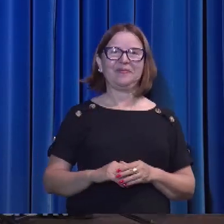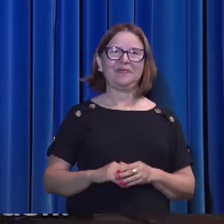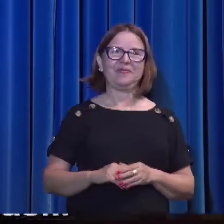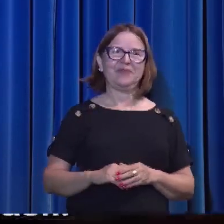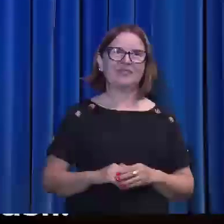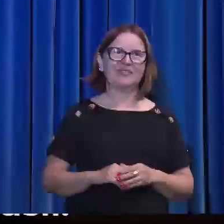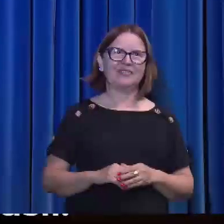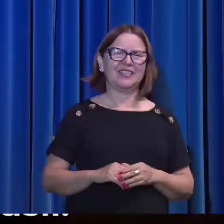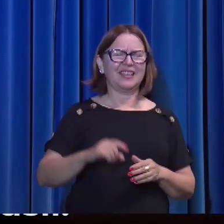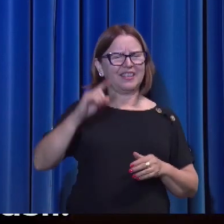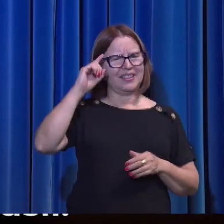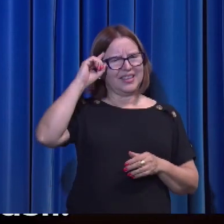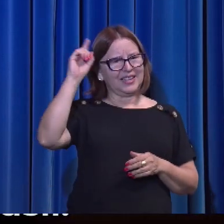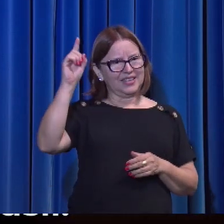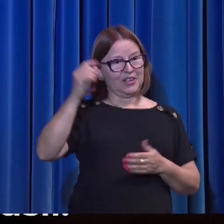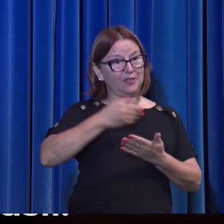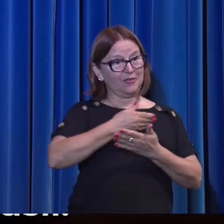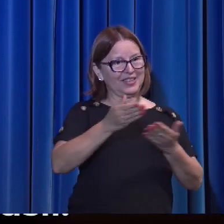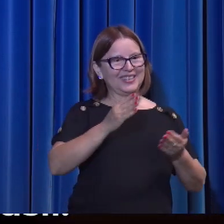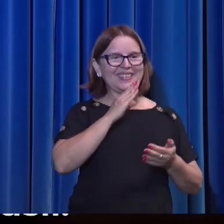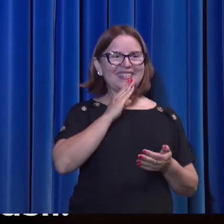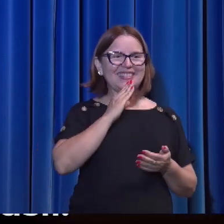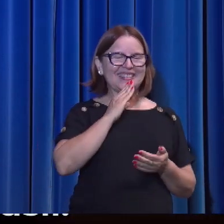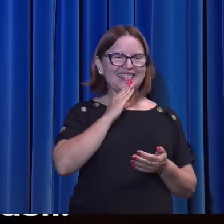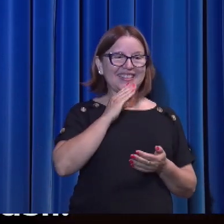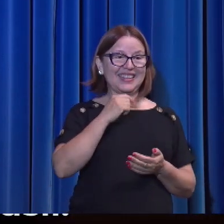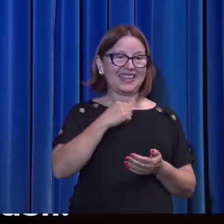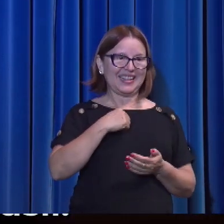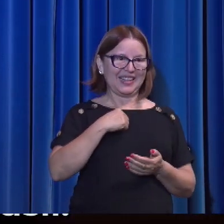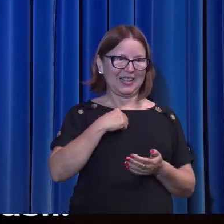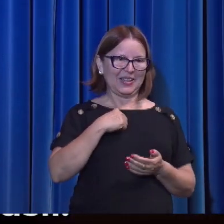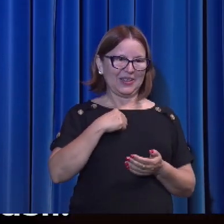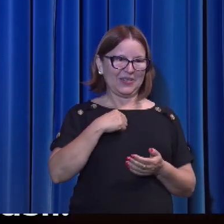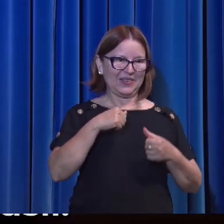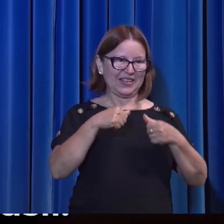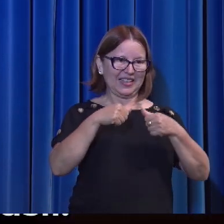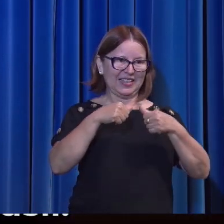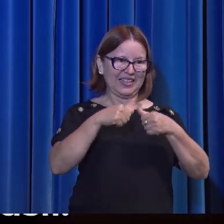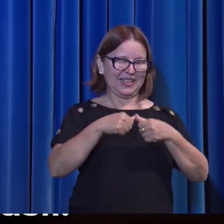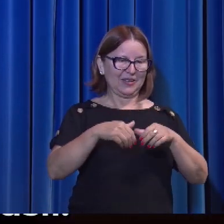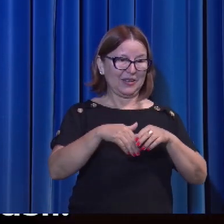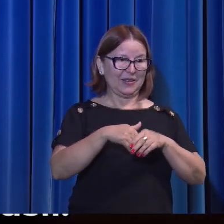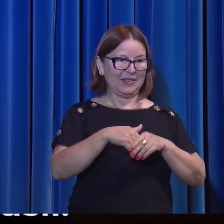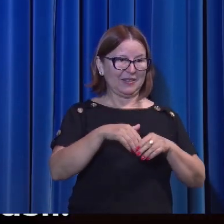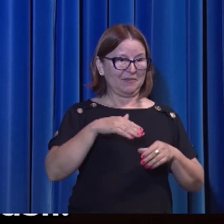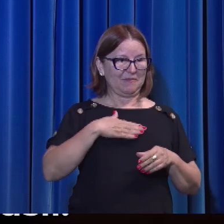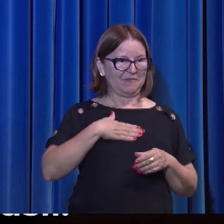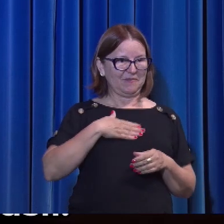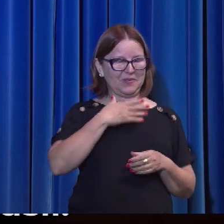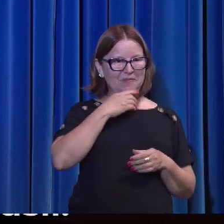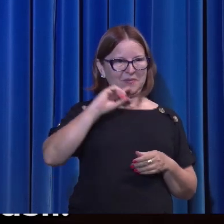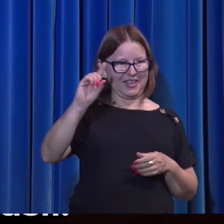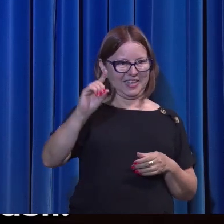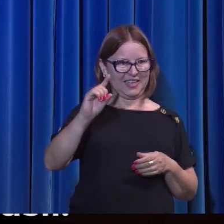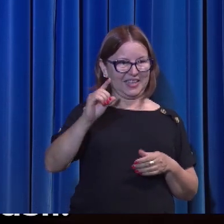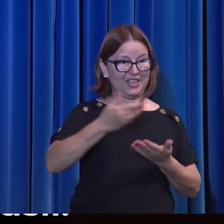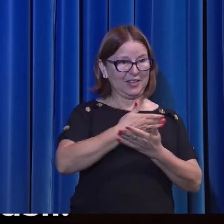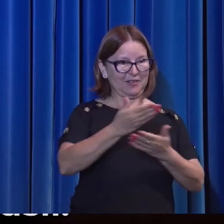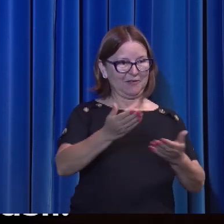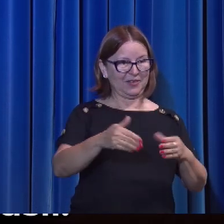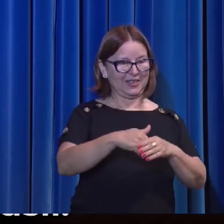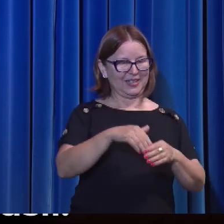Naquele dia, vós conhecereis que eu estou em meu Pai, e vós em mim, e eu em vós.